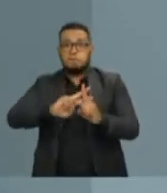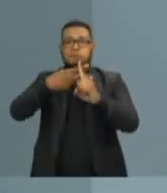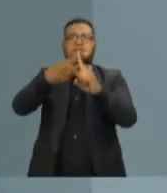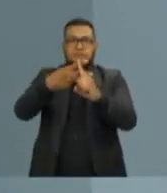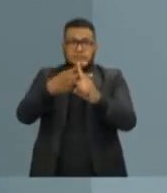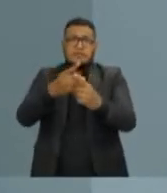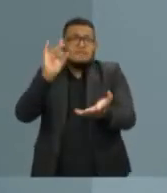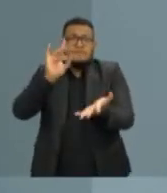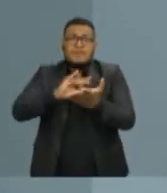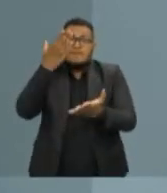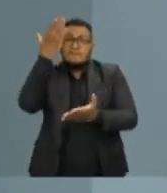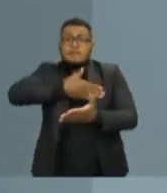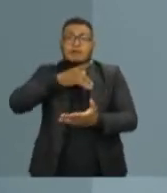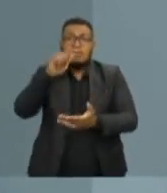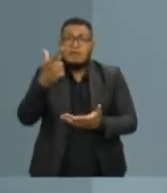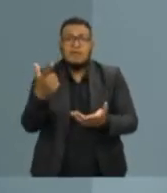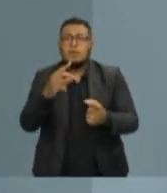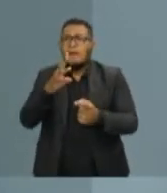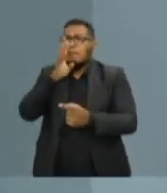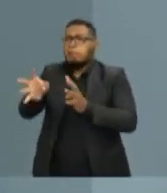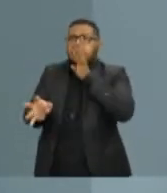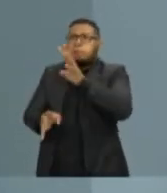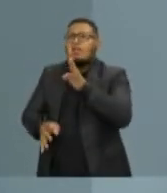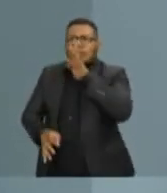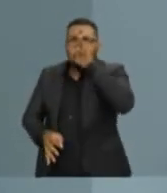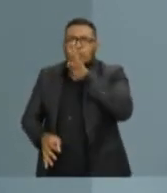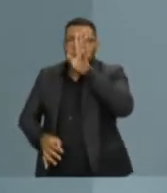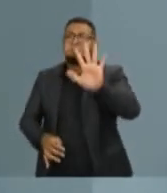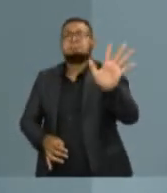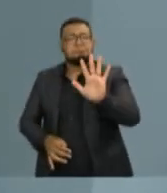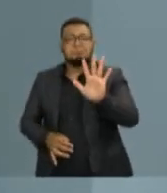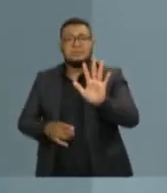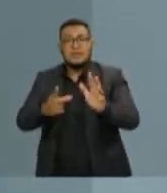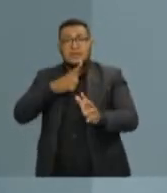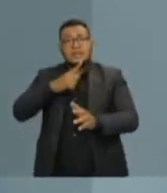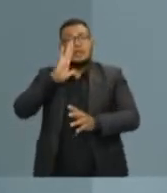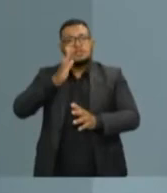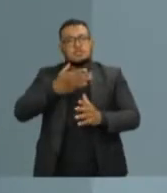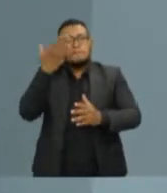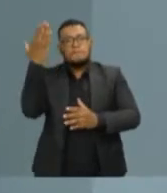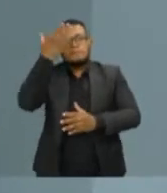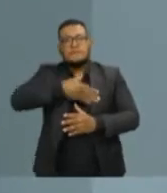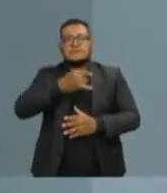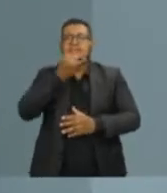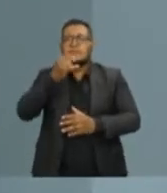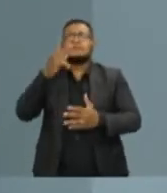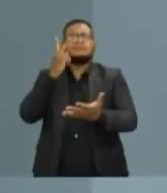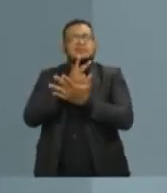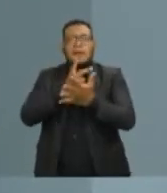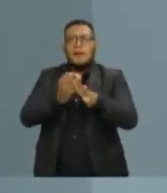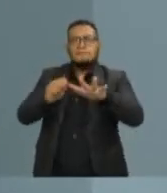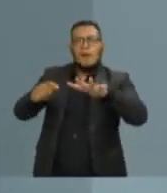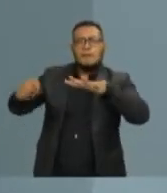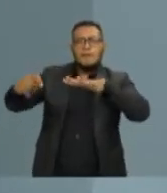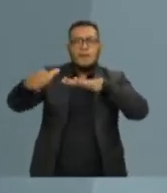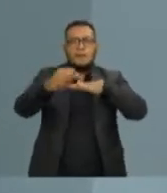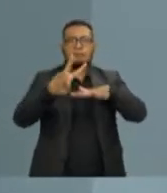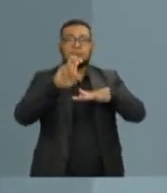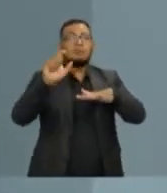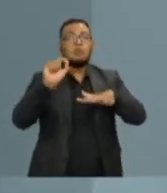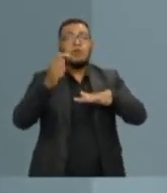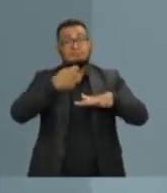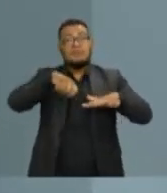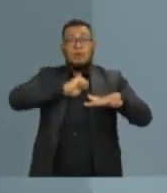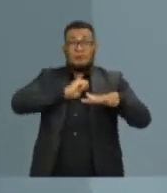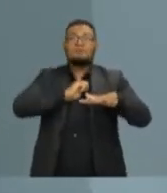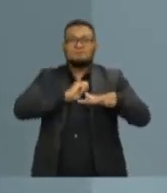histórico, isso não é nenhum tipo de acusação leviana. Muito pelo contrário, eu tenho sofrido com fake news. E caso o senhor não tenha conhecimento, houve uma sessão